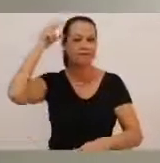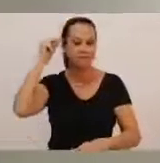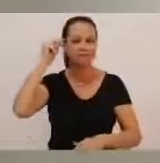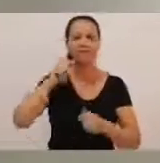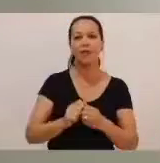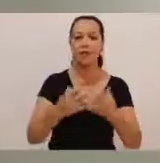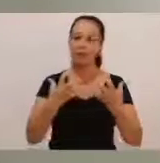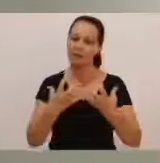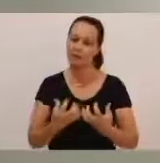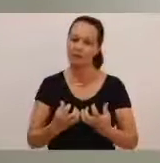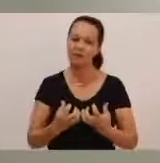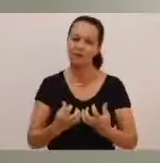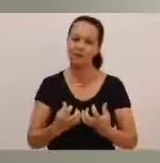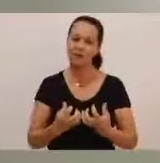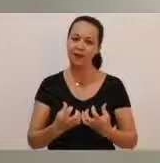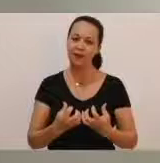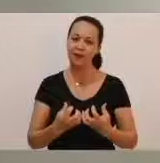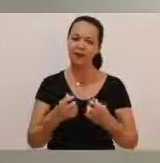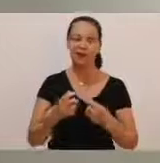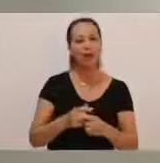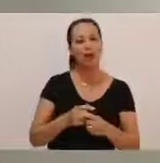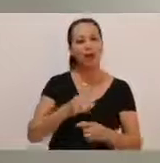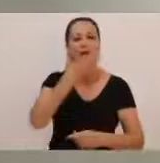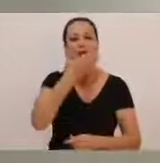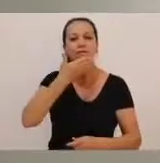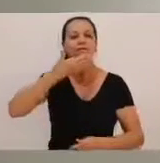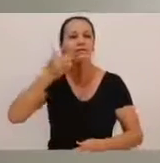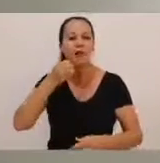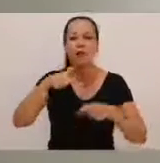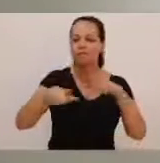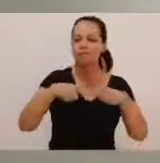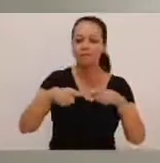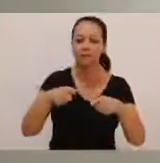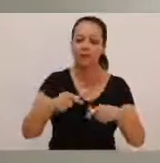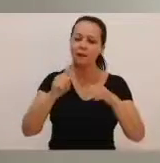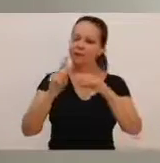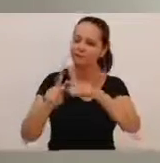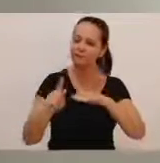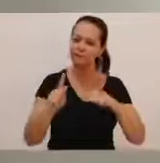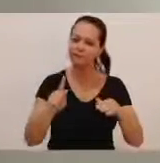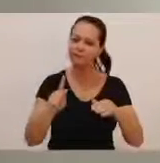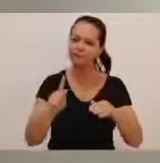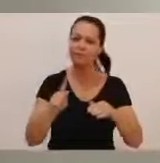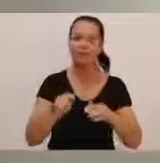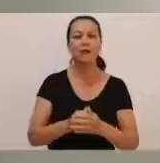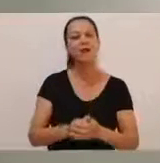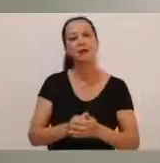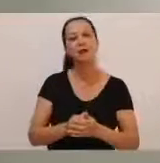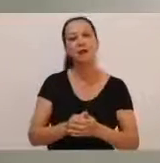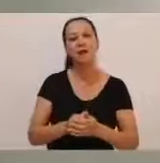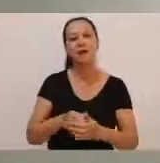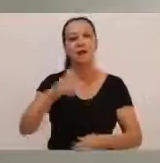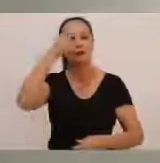pública. Queremos levar adiante a qualidade do nosso serviço público municipal, trazendo